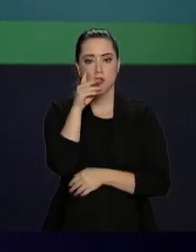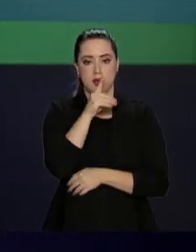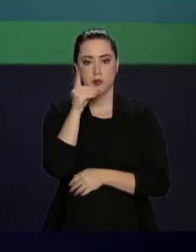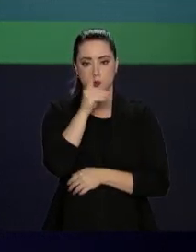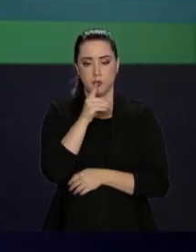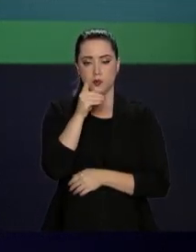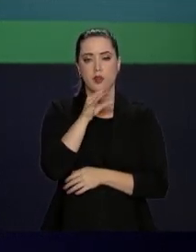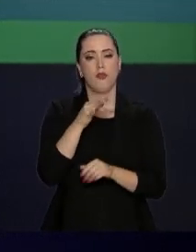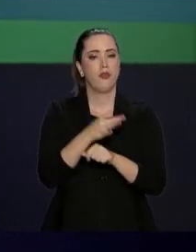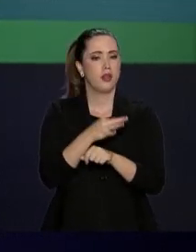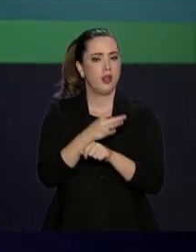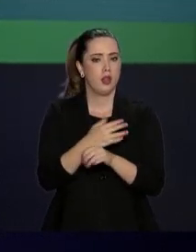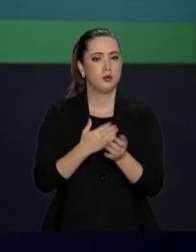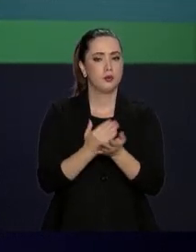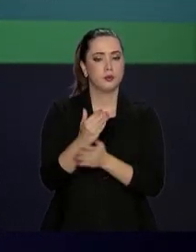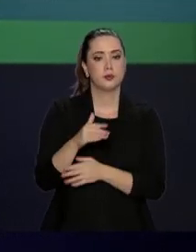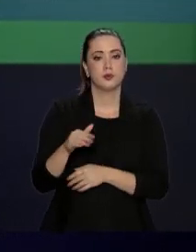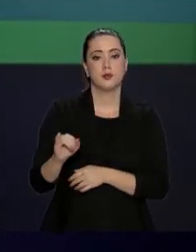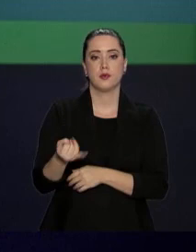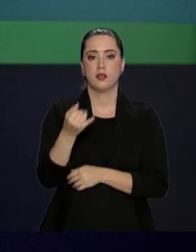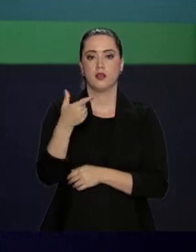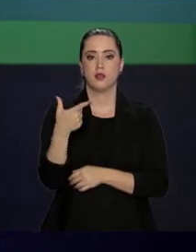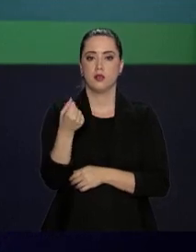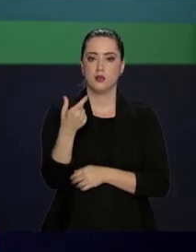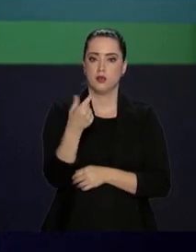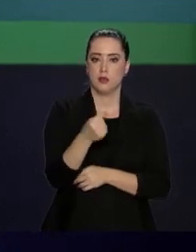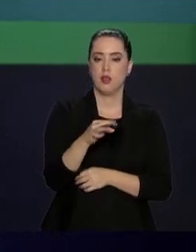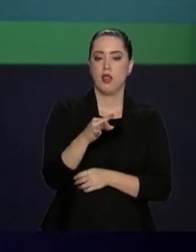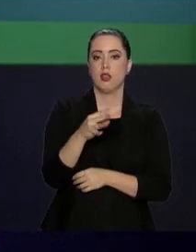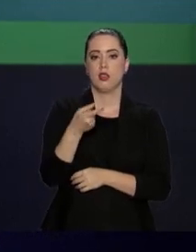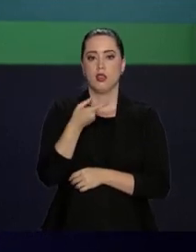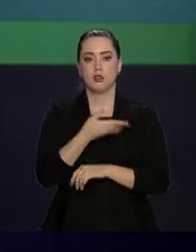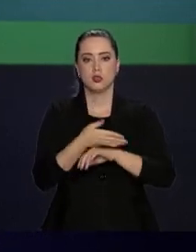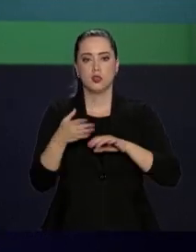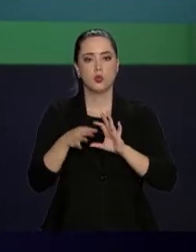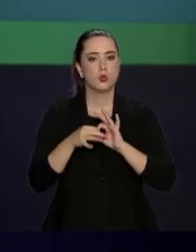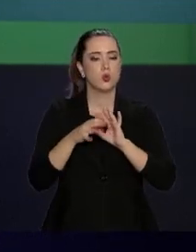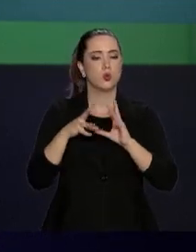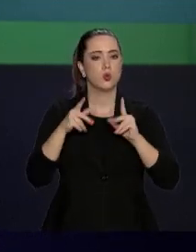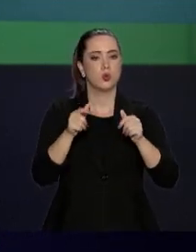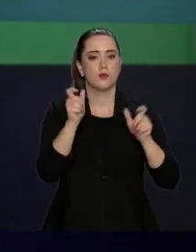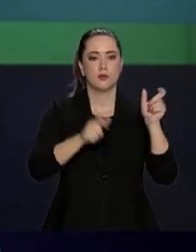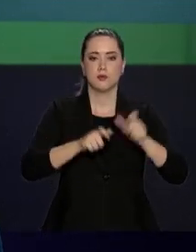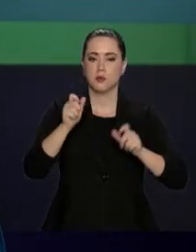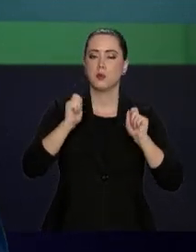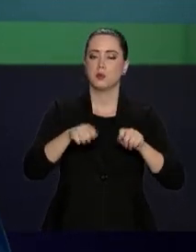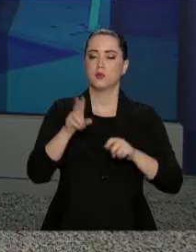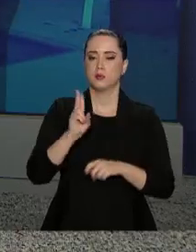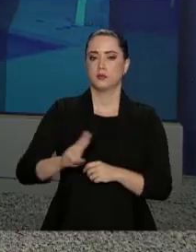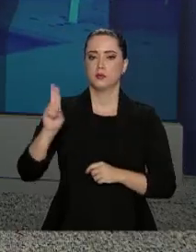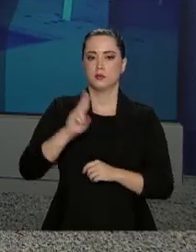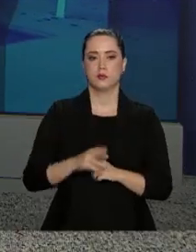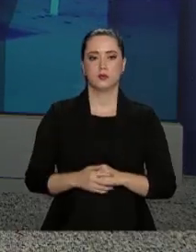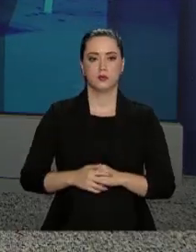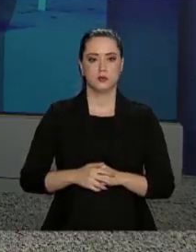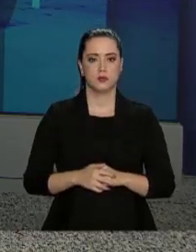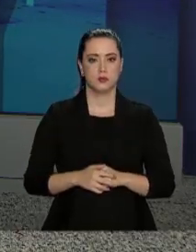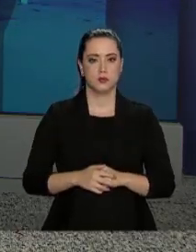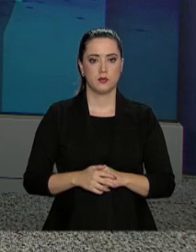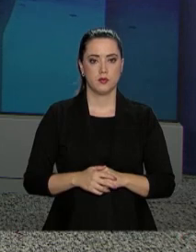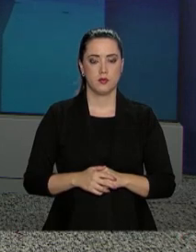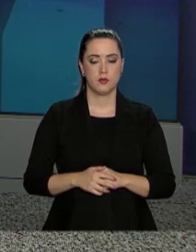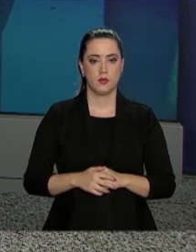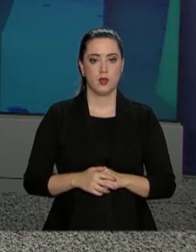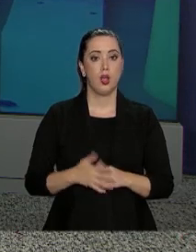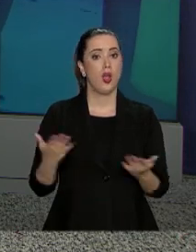feriados. A partir de janeiro de 2020, a tarifa estará disponível para todos os clientes. A produção